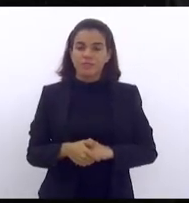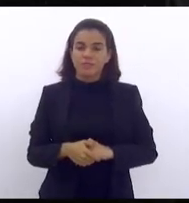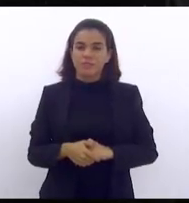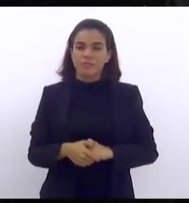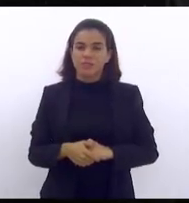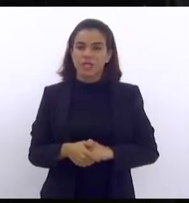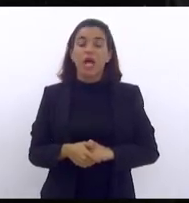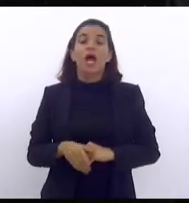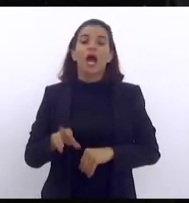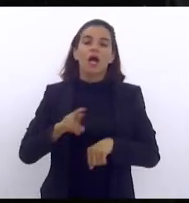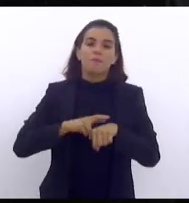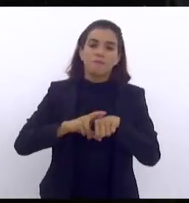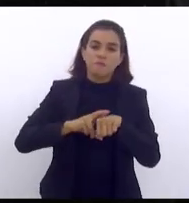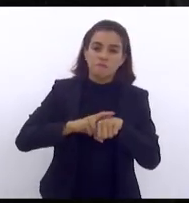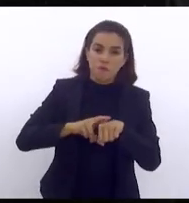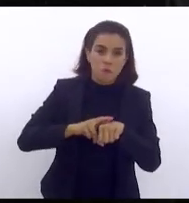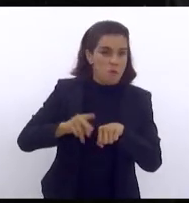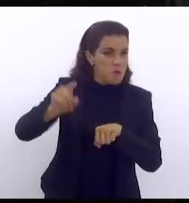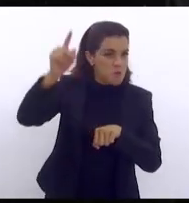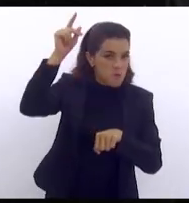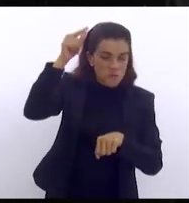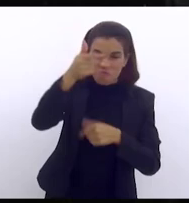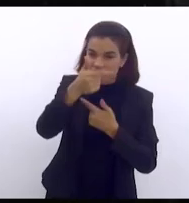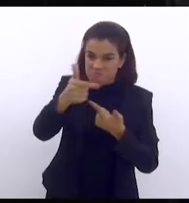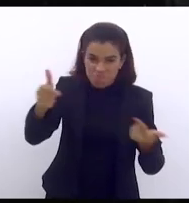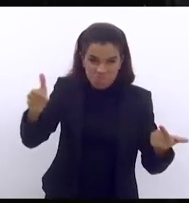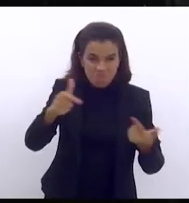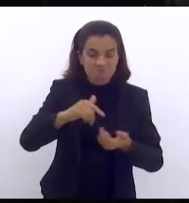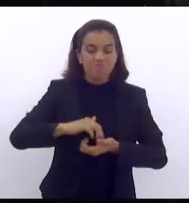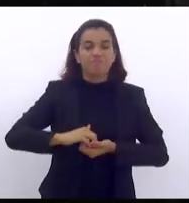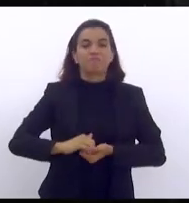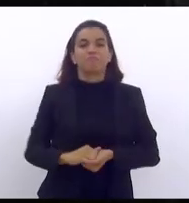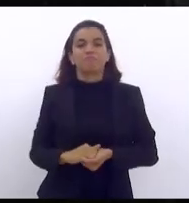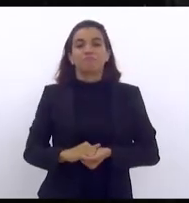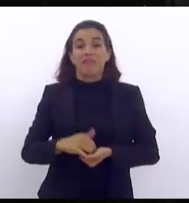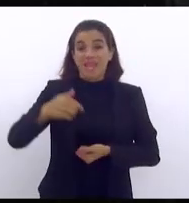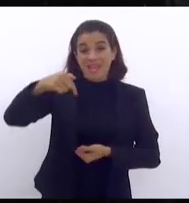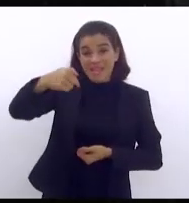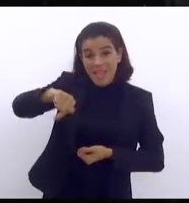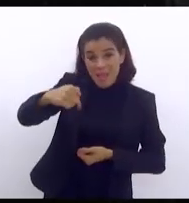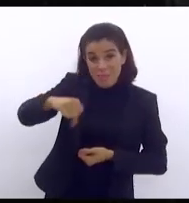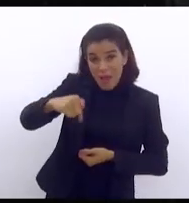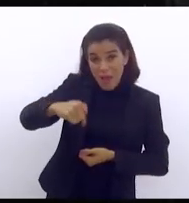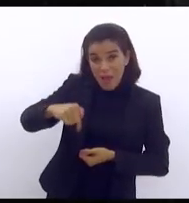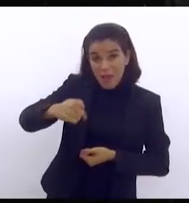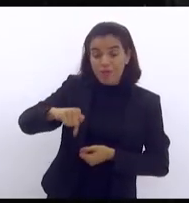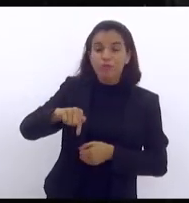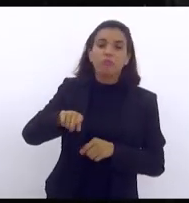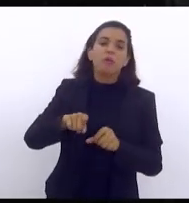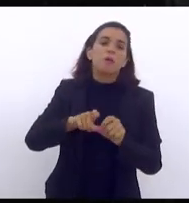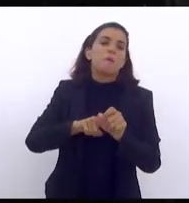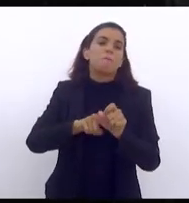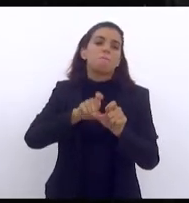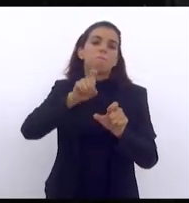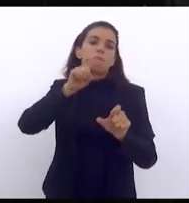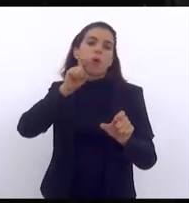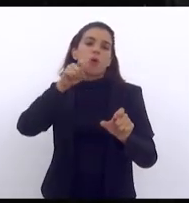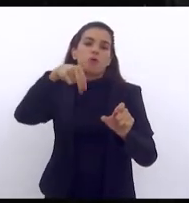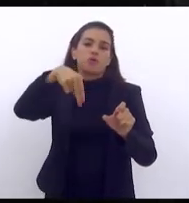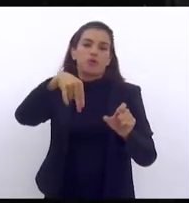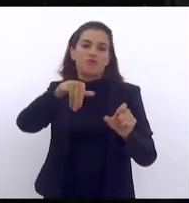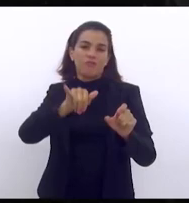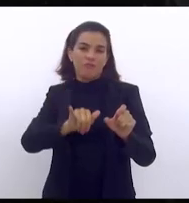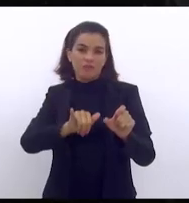belforroxo ainda não existia queimados se emancipou também e de Nova Iguaçu